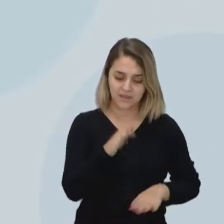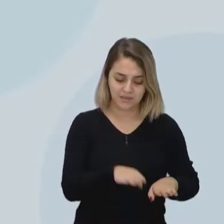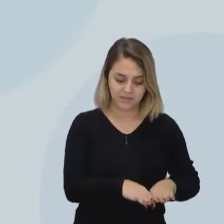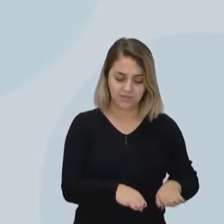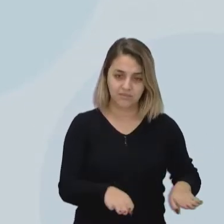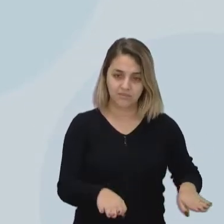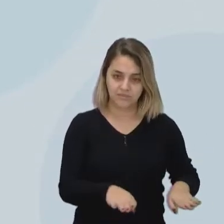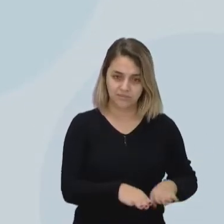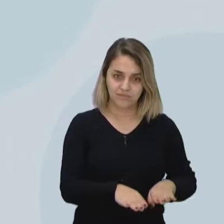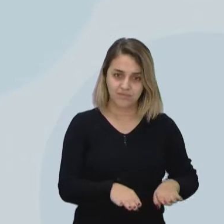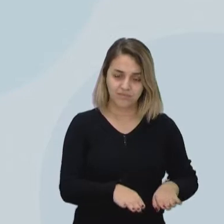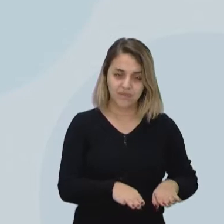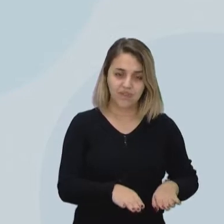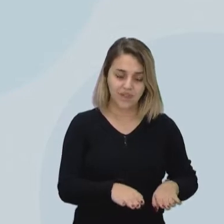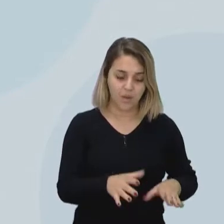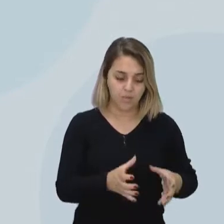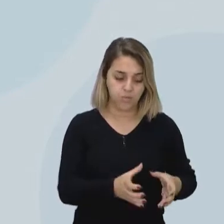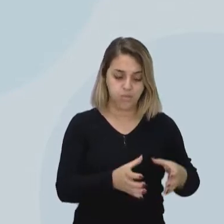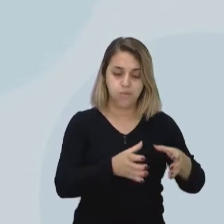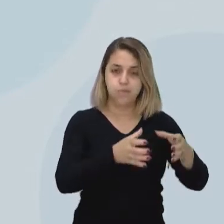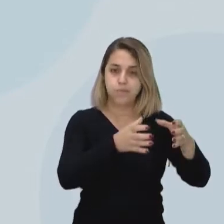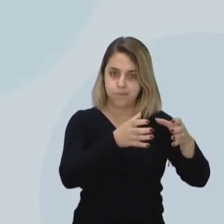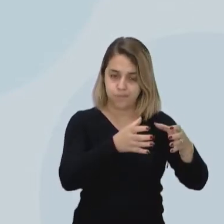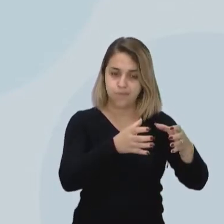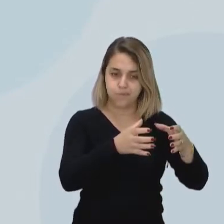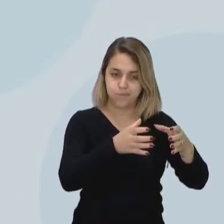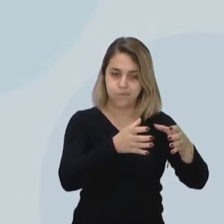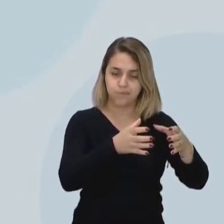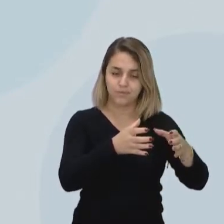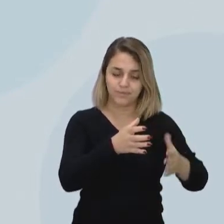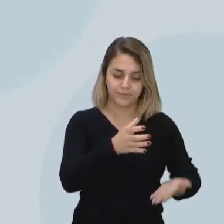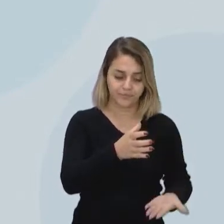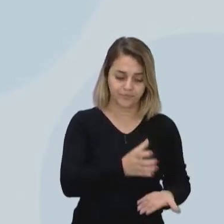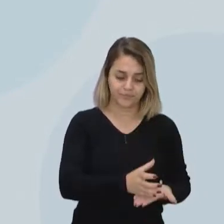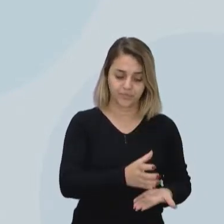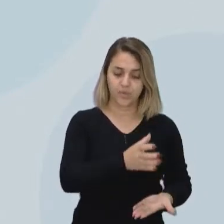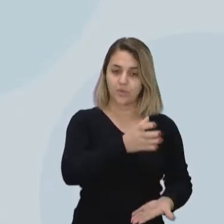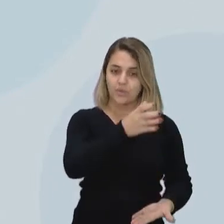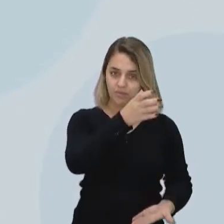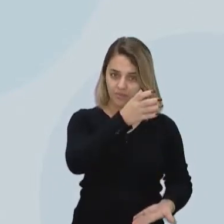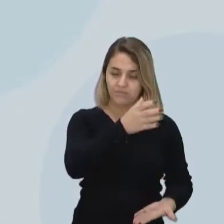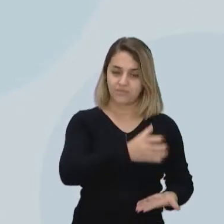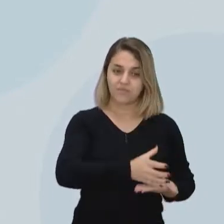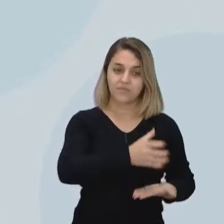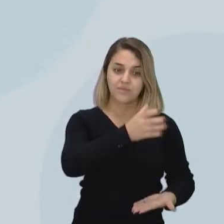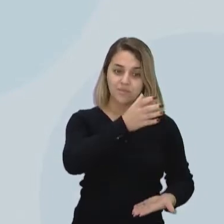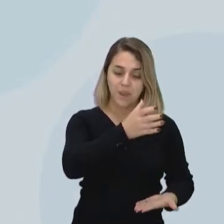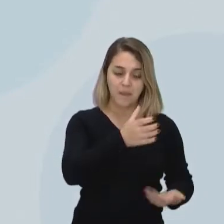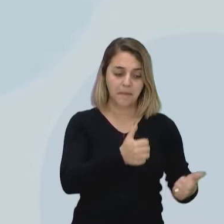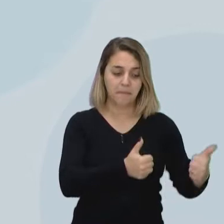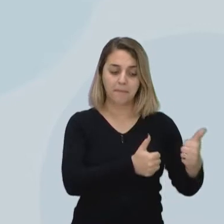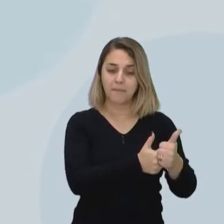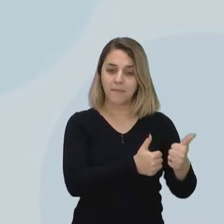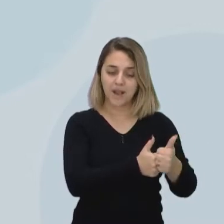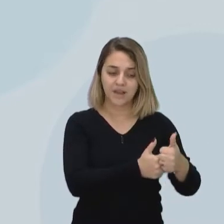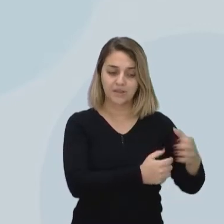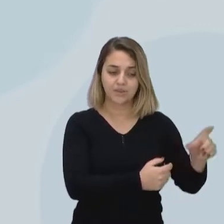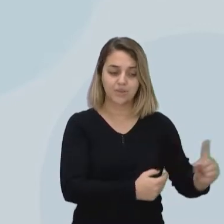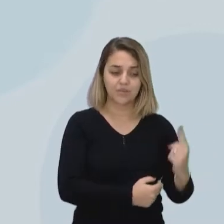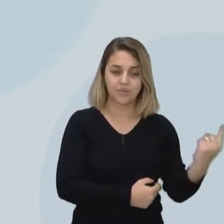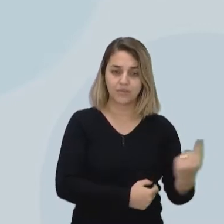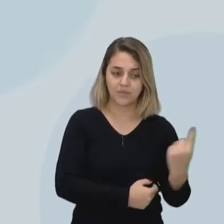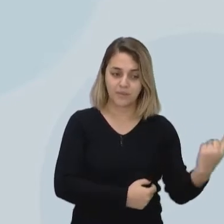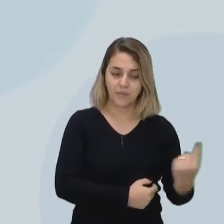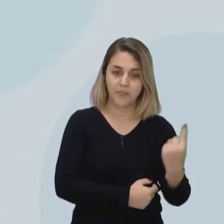ele fica ali, por exemplo, acondicionado ali próximo a um sistema de máquina de lavar roupa, né? Onde